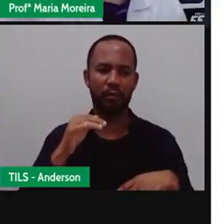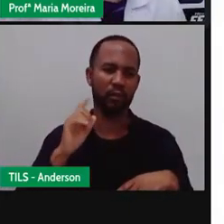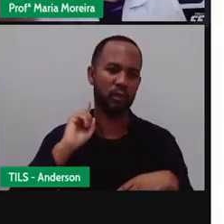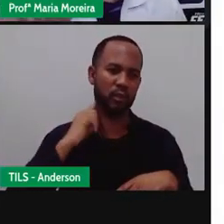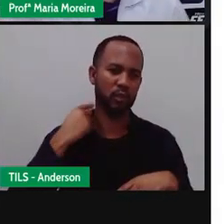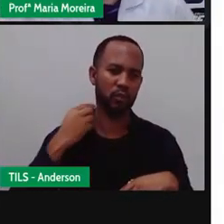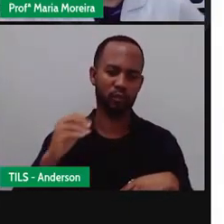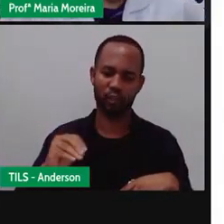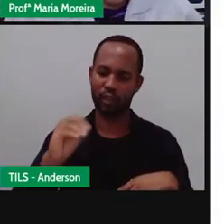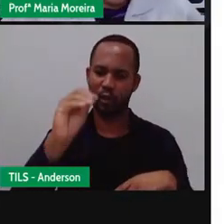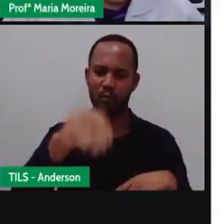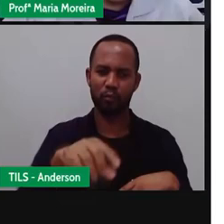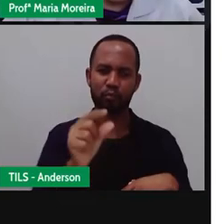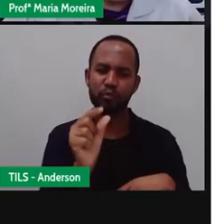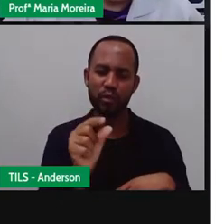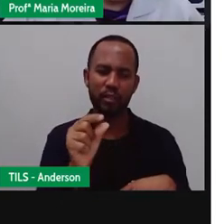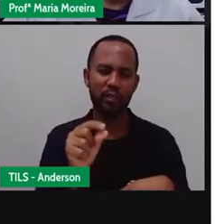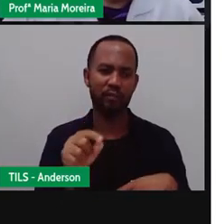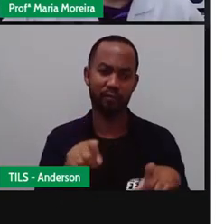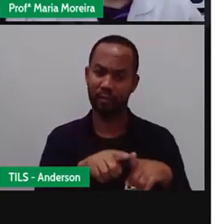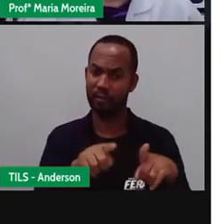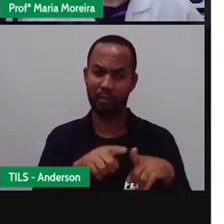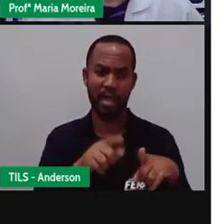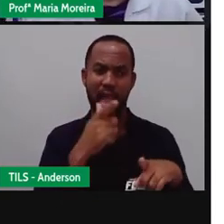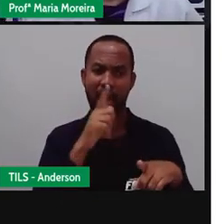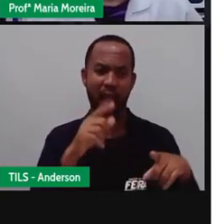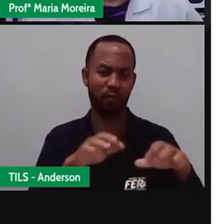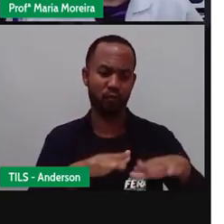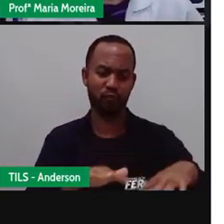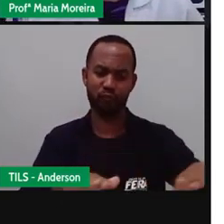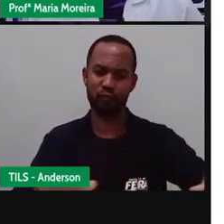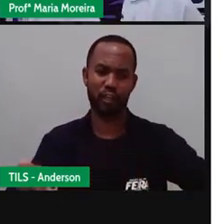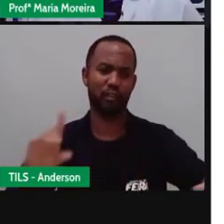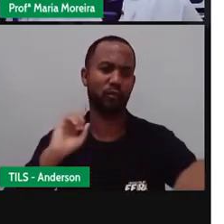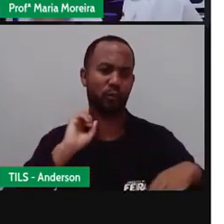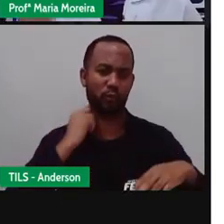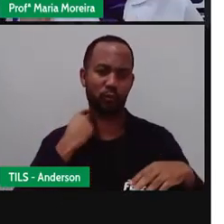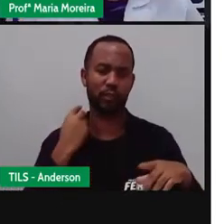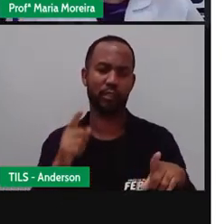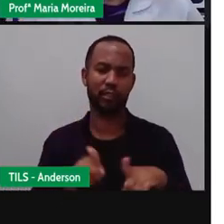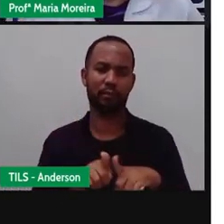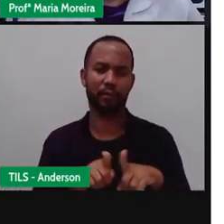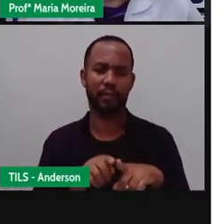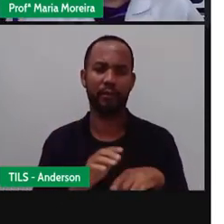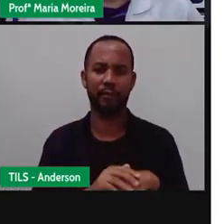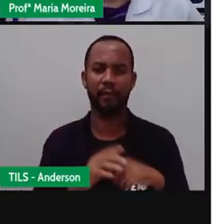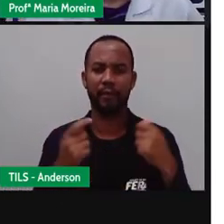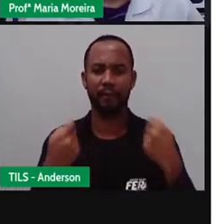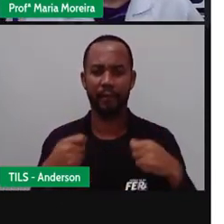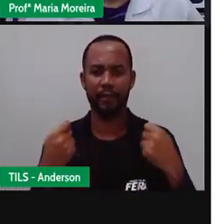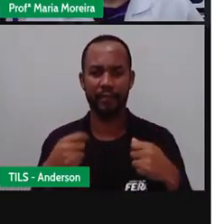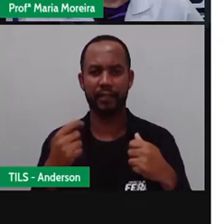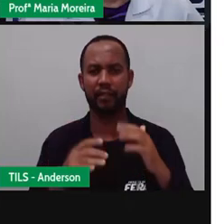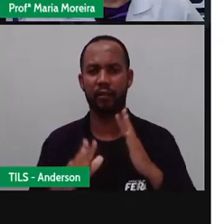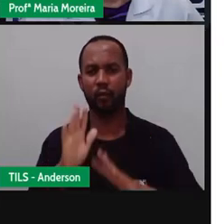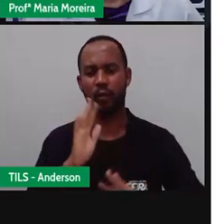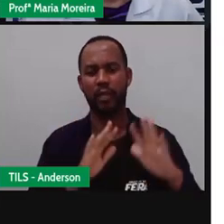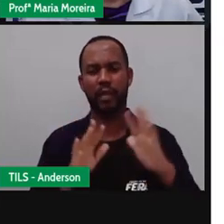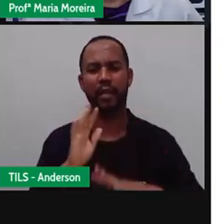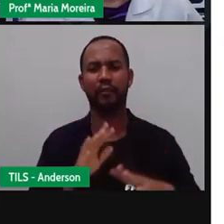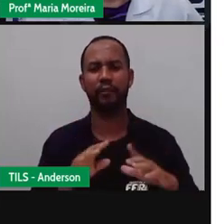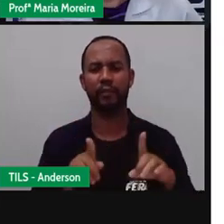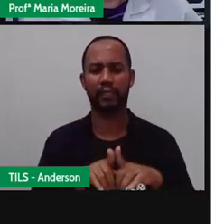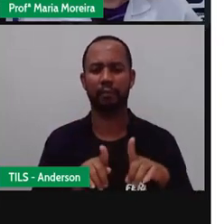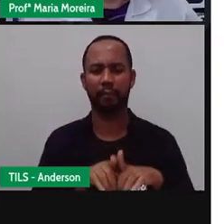contaminei toda aquela água Então a água, né? A gente precisa ter bastante cuidado com ela